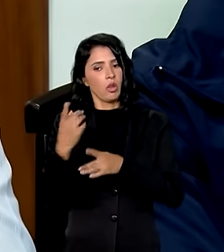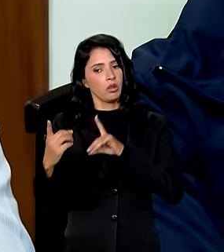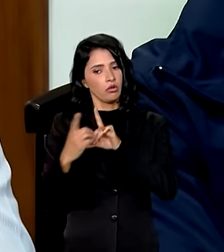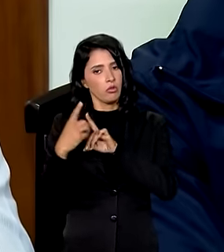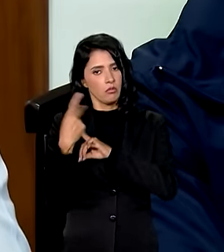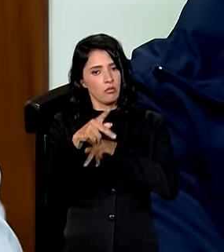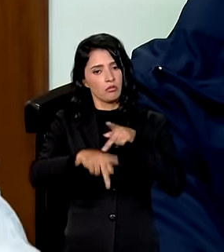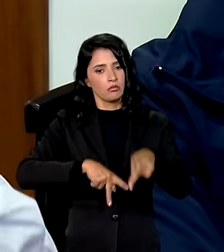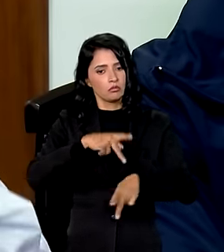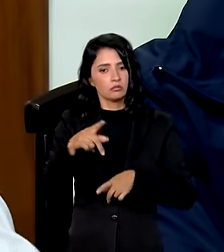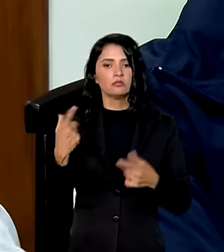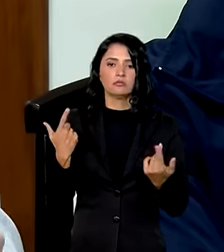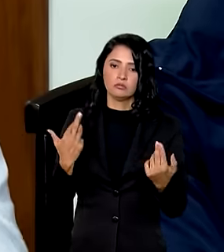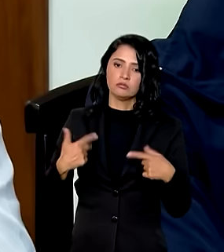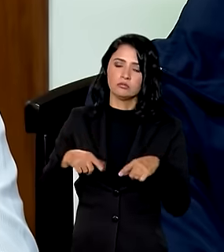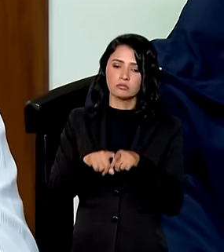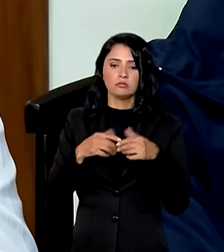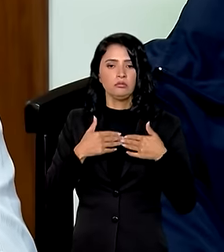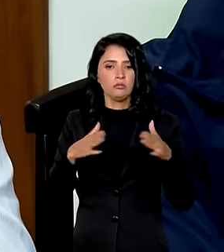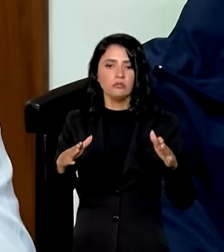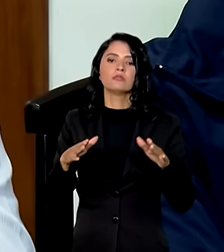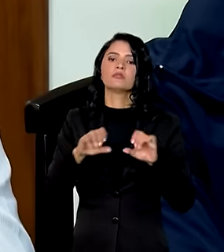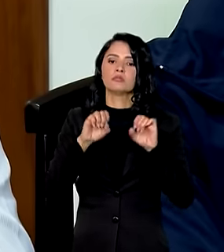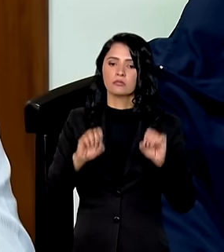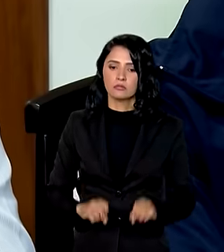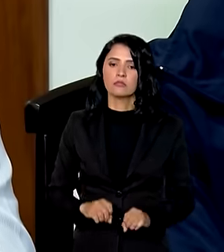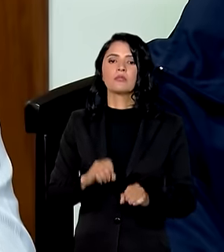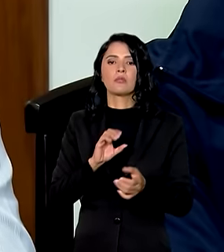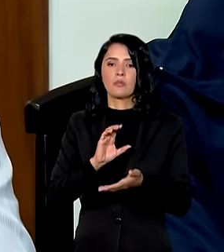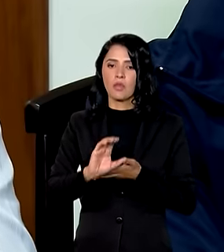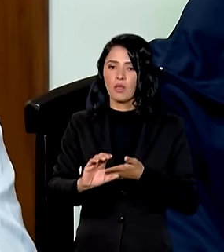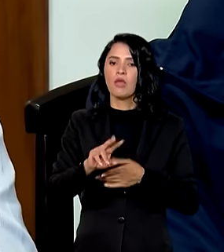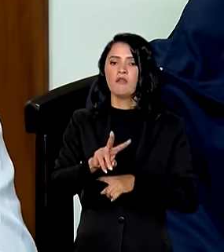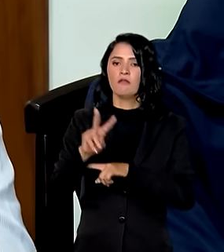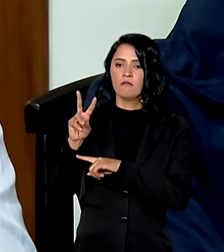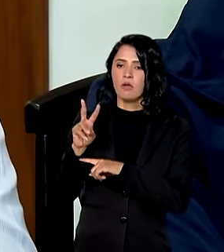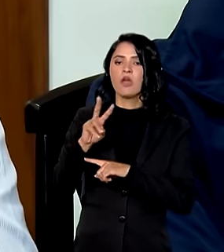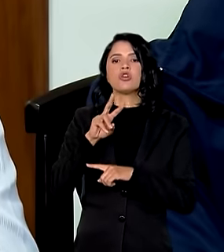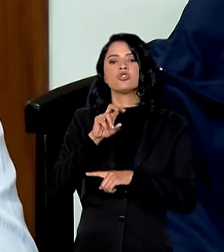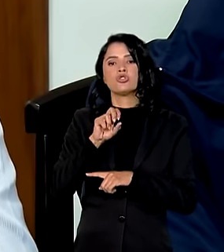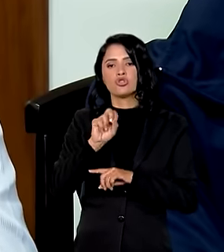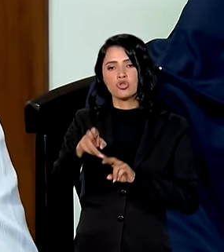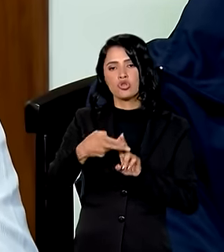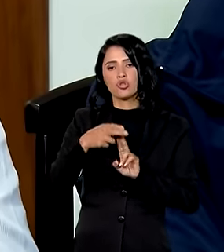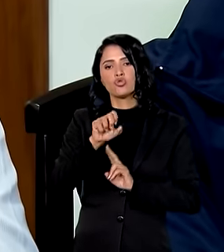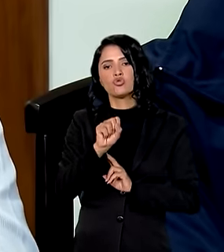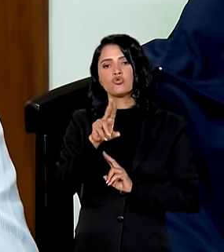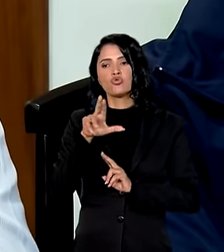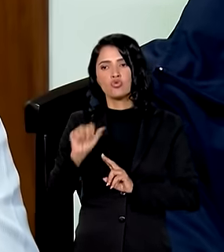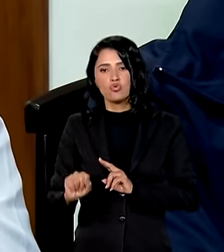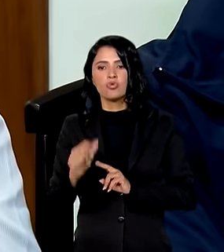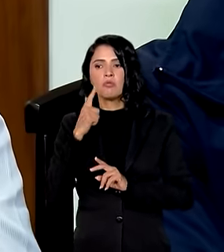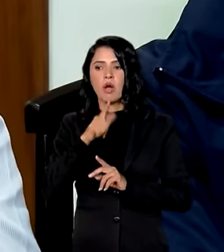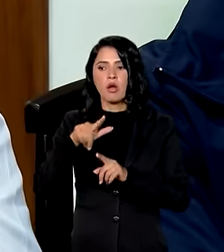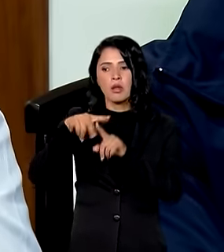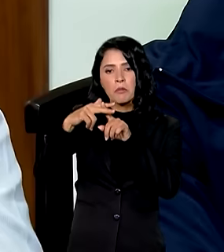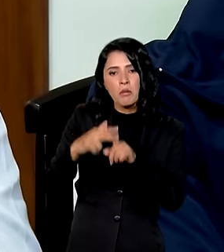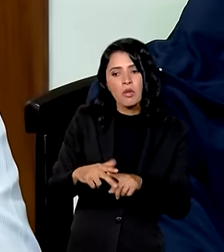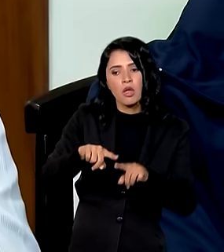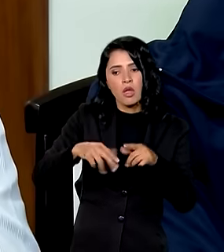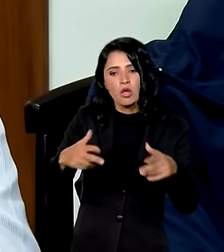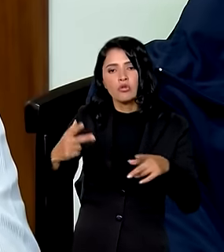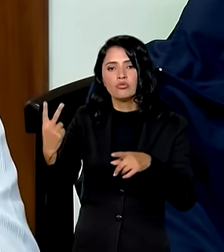população da mesma forma foi aberto o sistema do Invest SUS para receber as solicitações de equipamentos reforma e